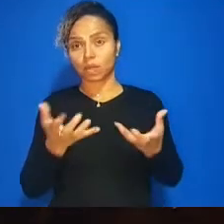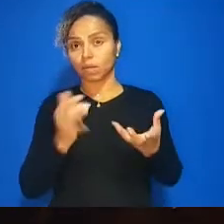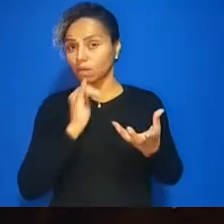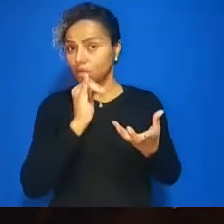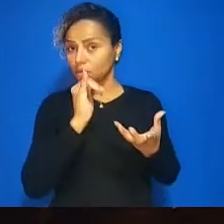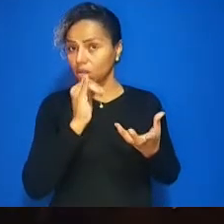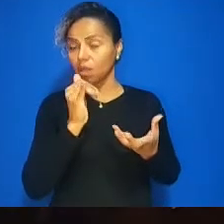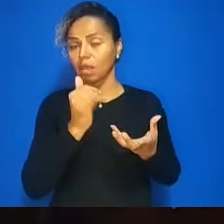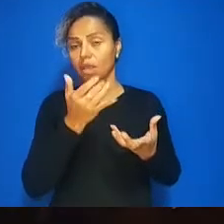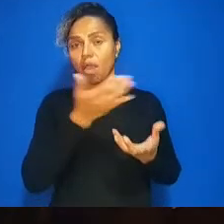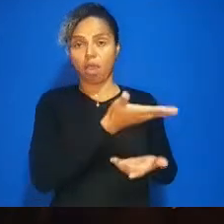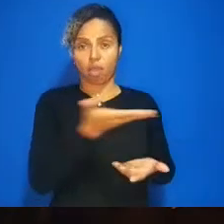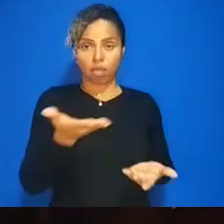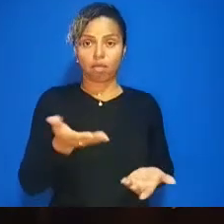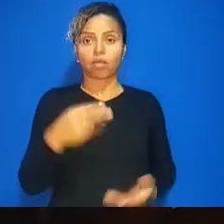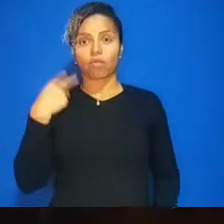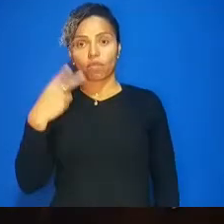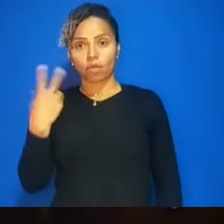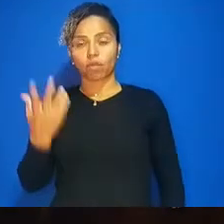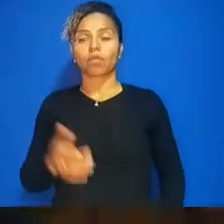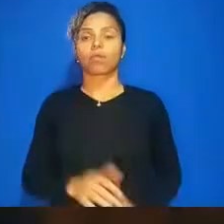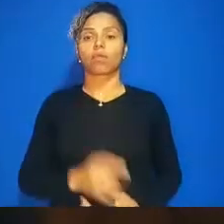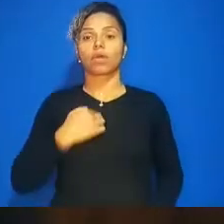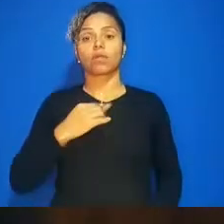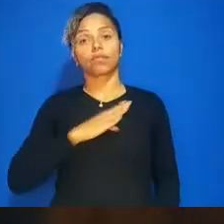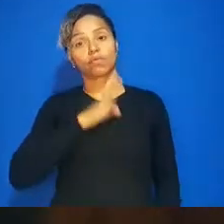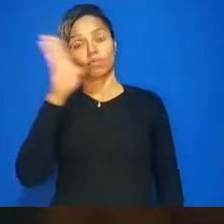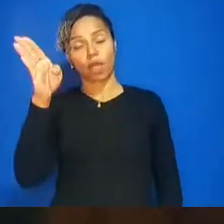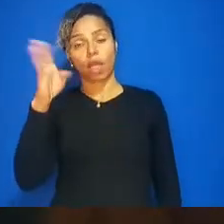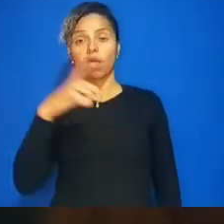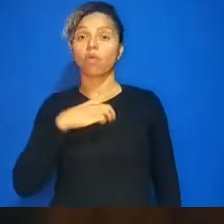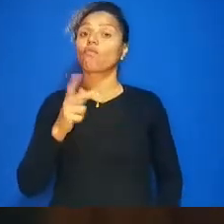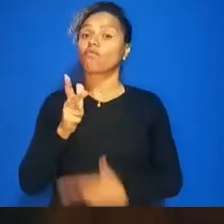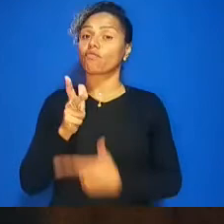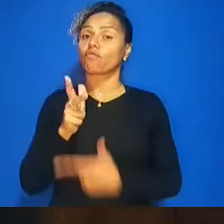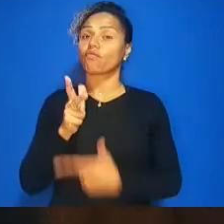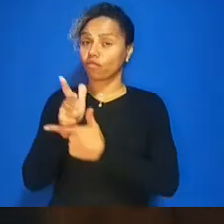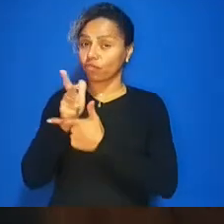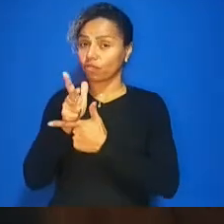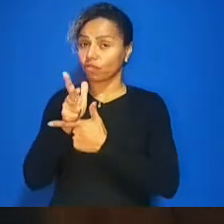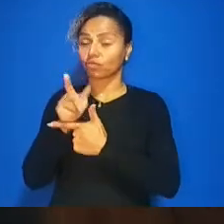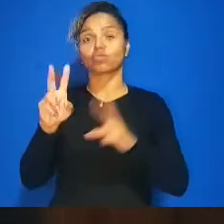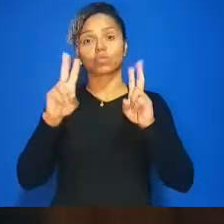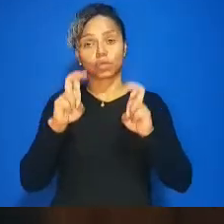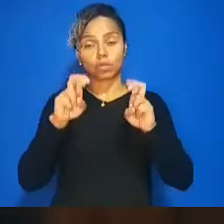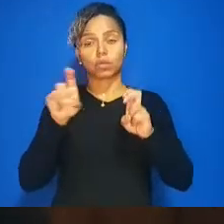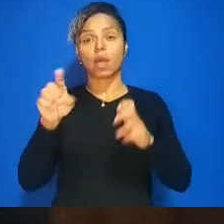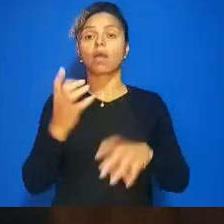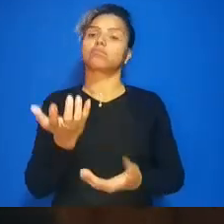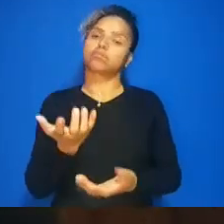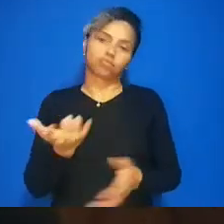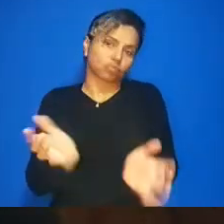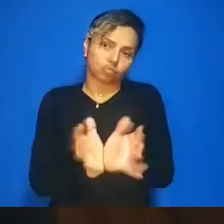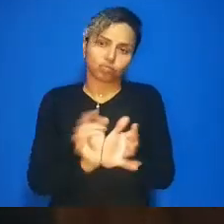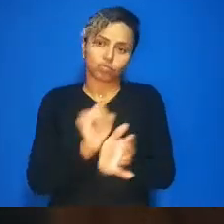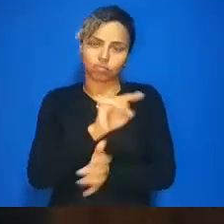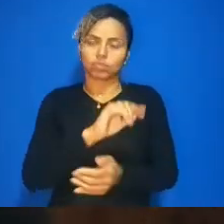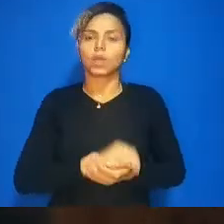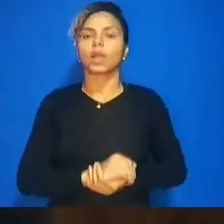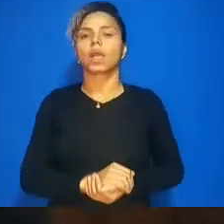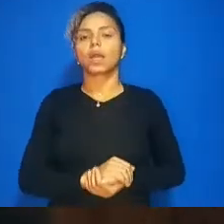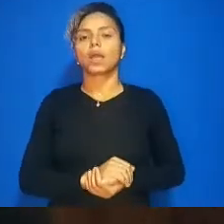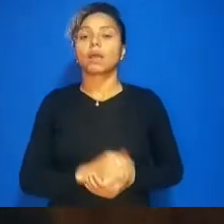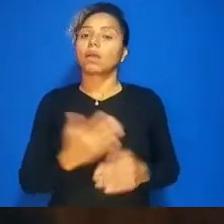parece que fizeram um vídeo sobre a companhia a companhia infelizmente está inviável para os militares